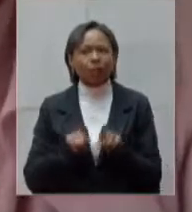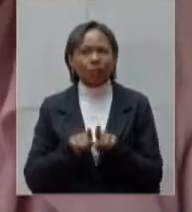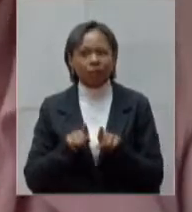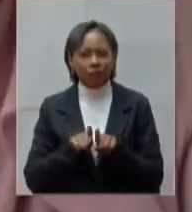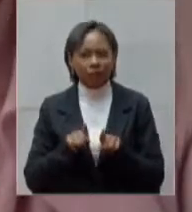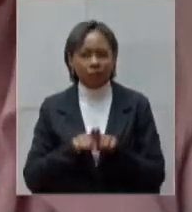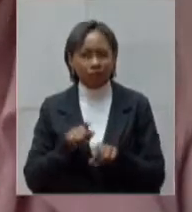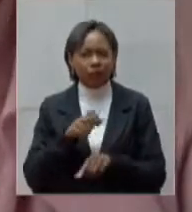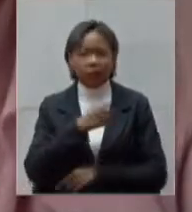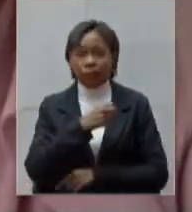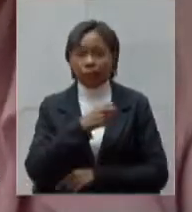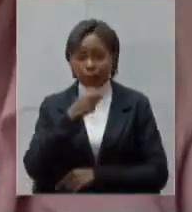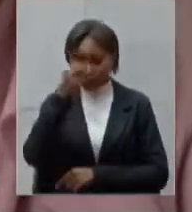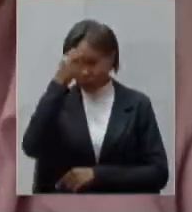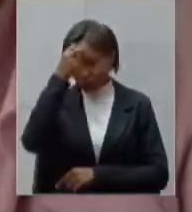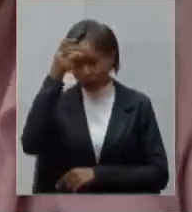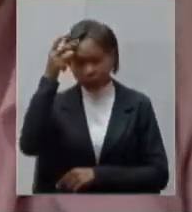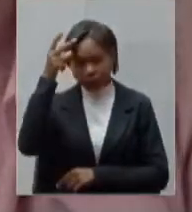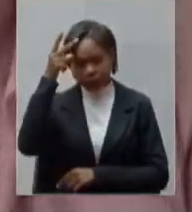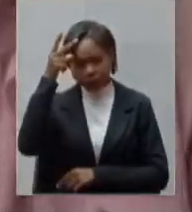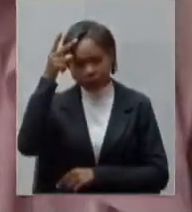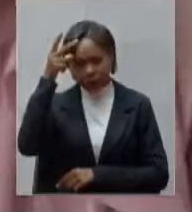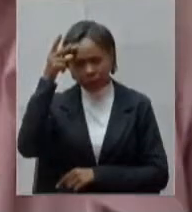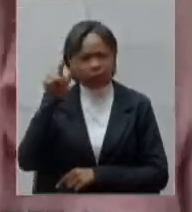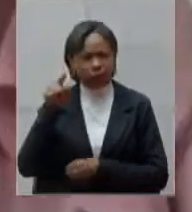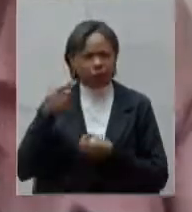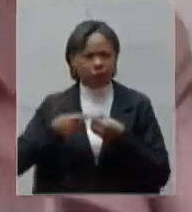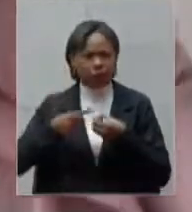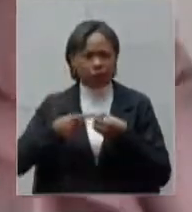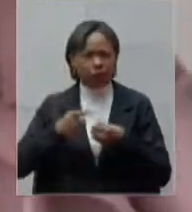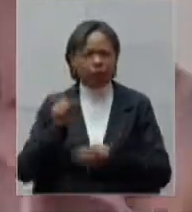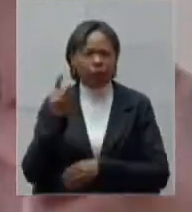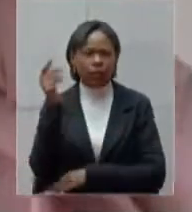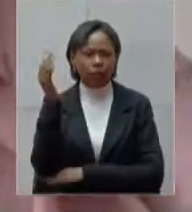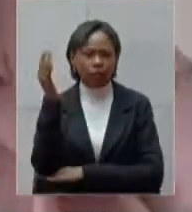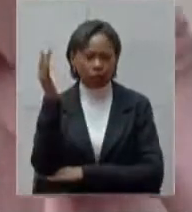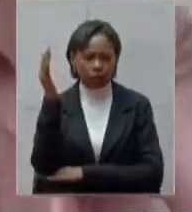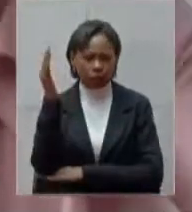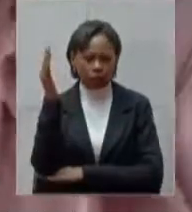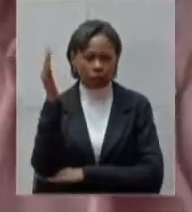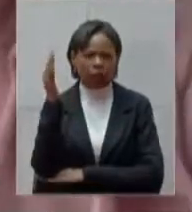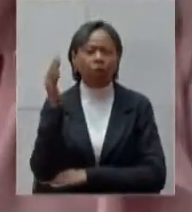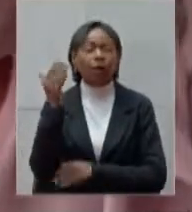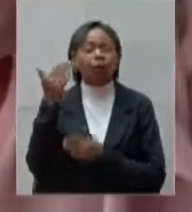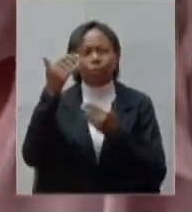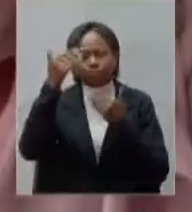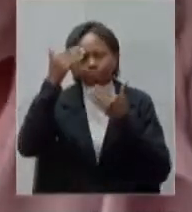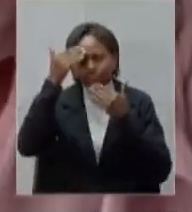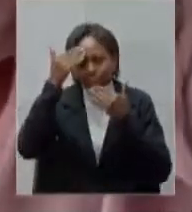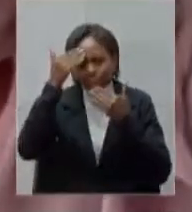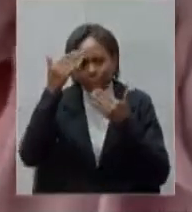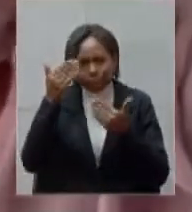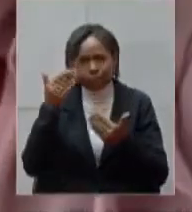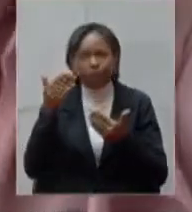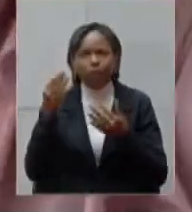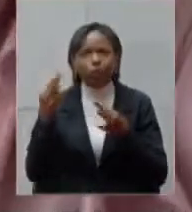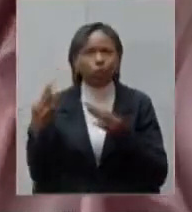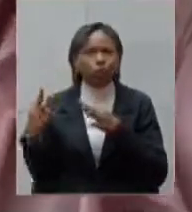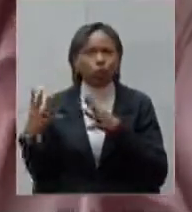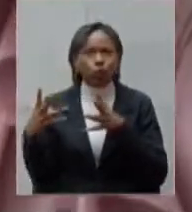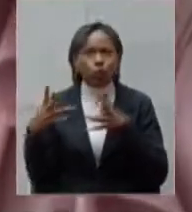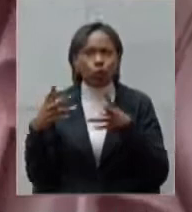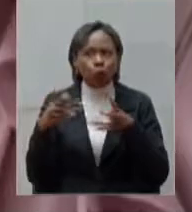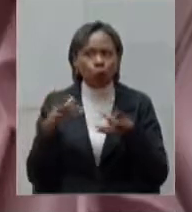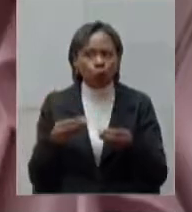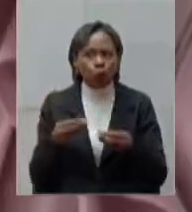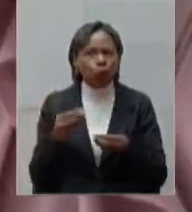prefeito Nardiello Rocha da cidade de Patinga quero agradecer todos os membros da comissão de